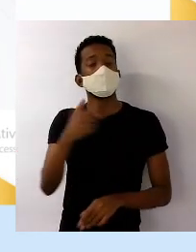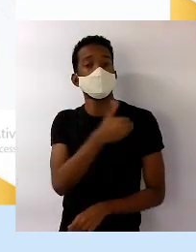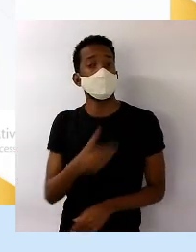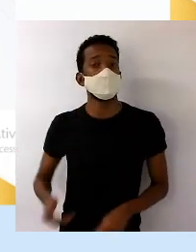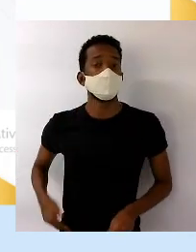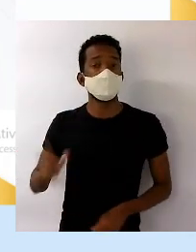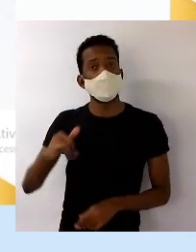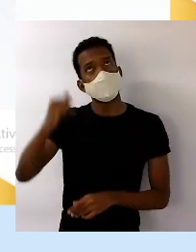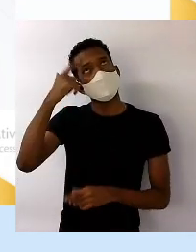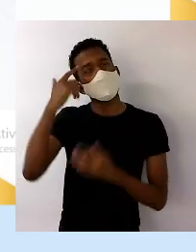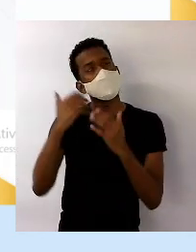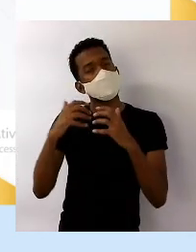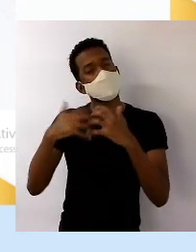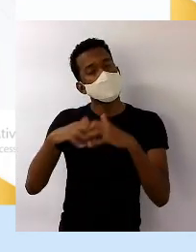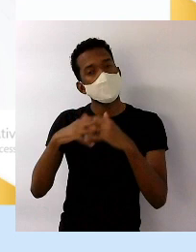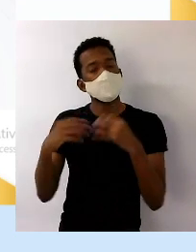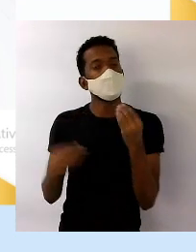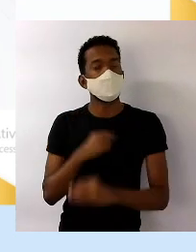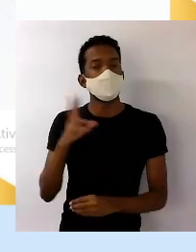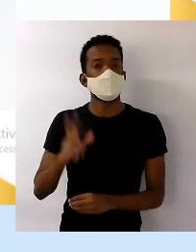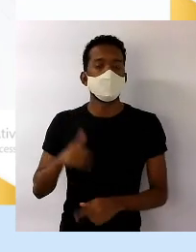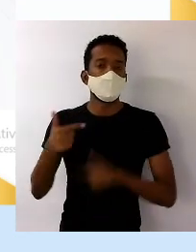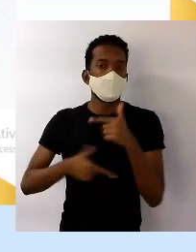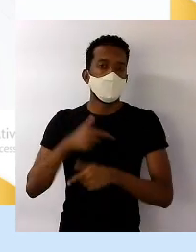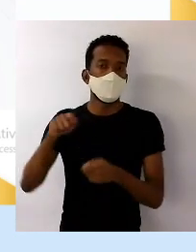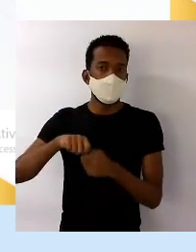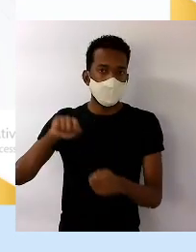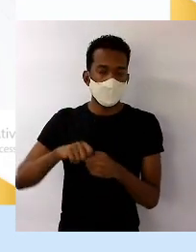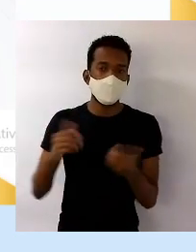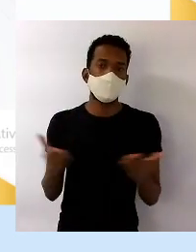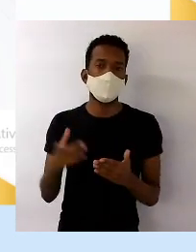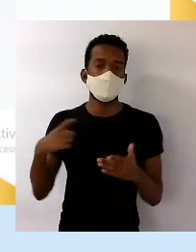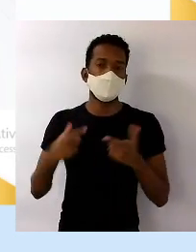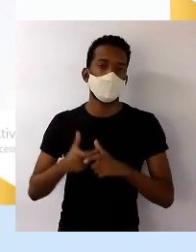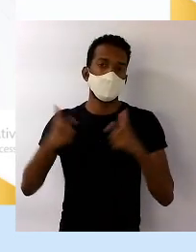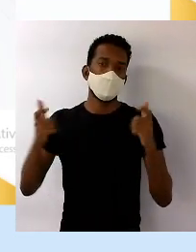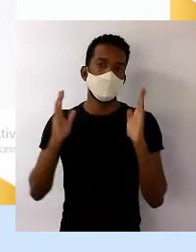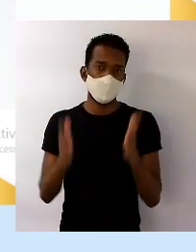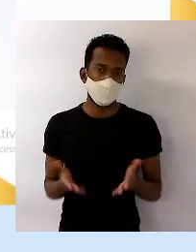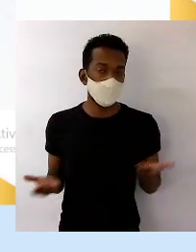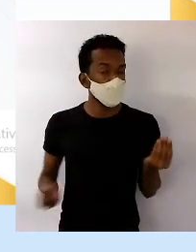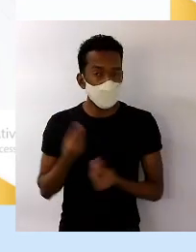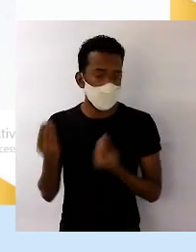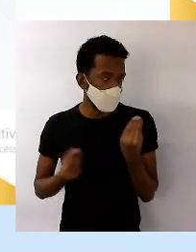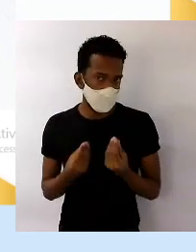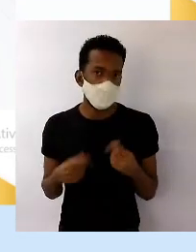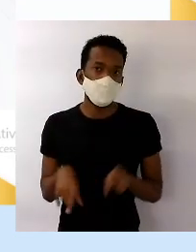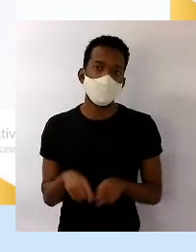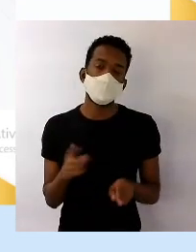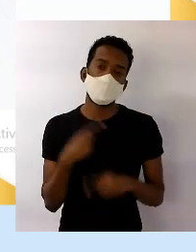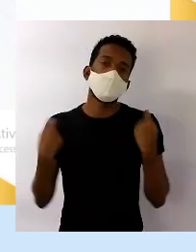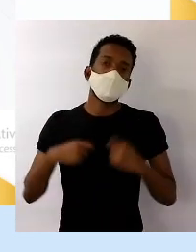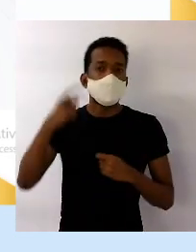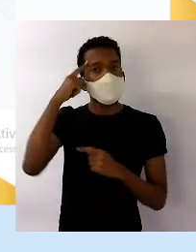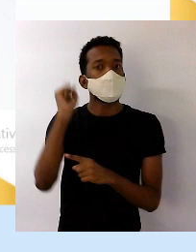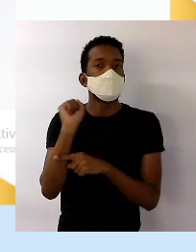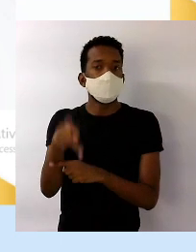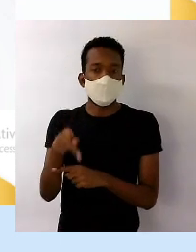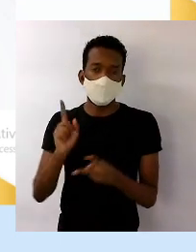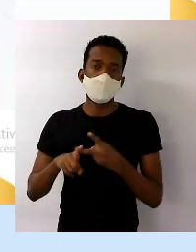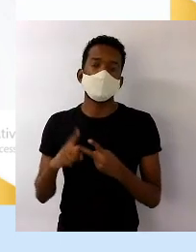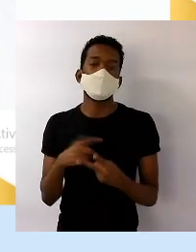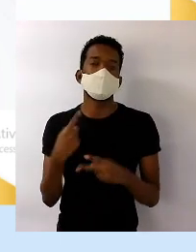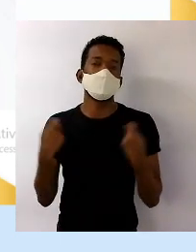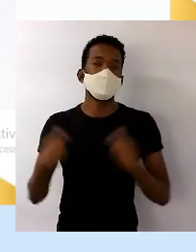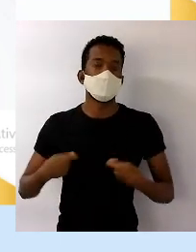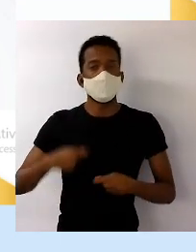Como ela vai agir com essa população que agora tem um número maior? A gente tem que pensar nas aposentadorias, a